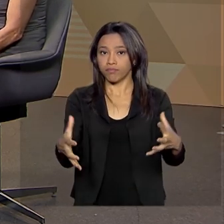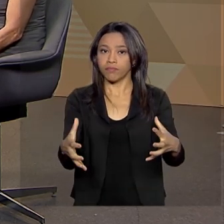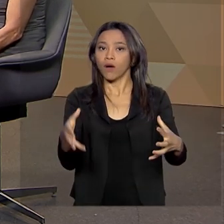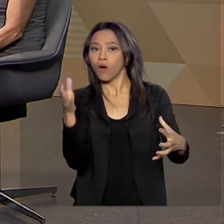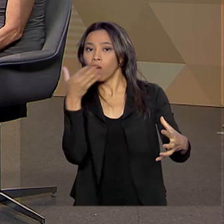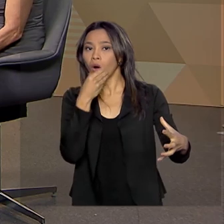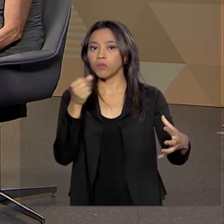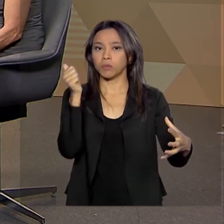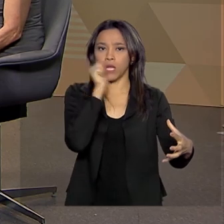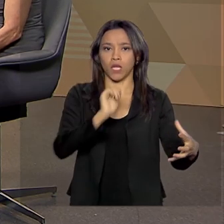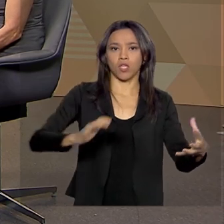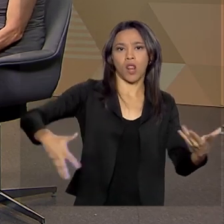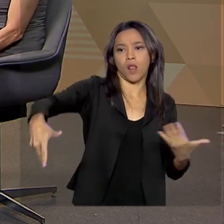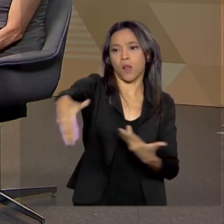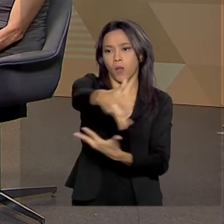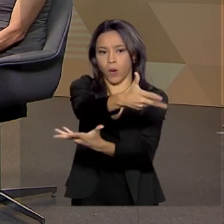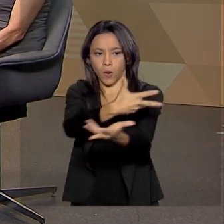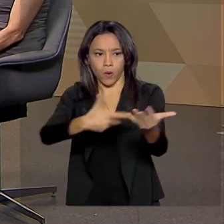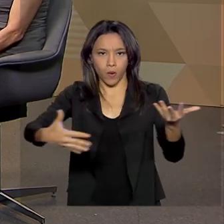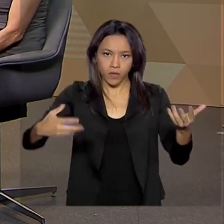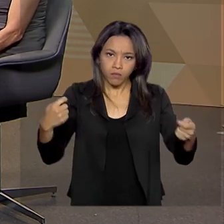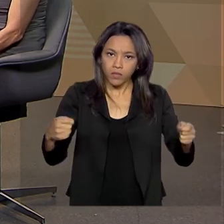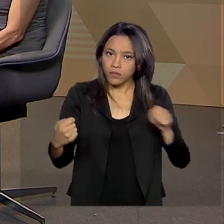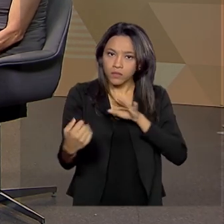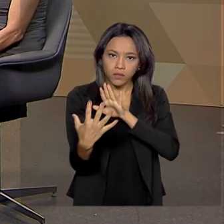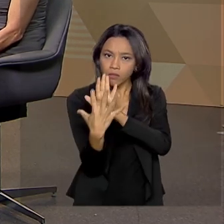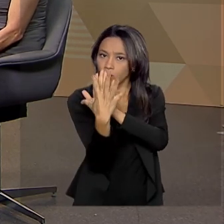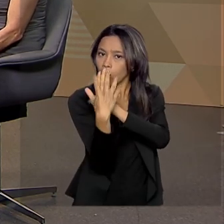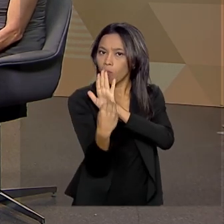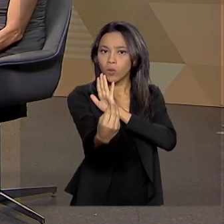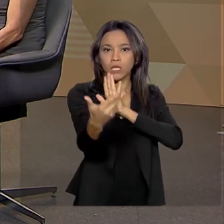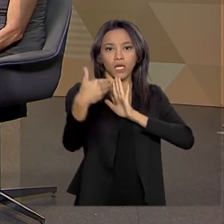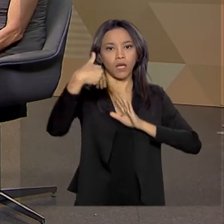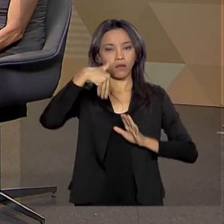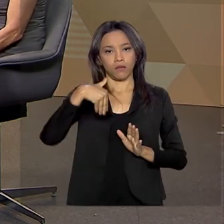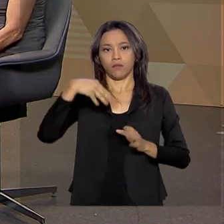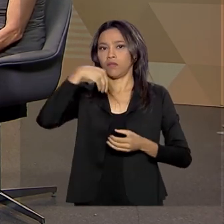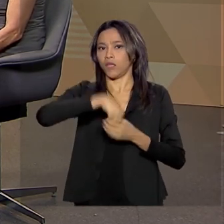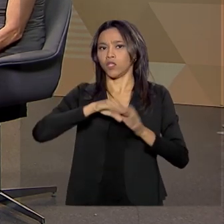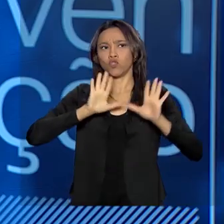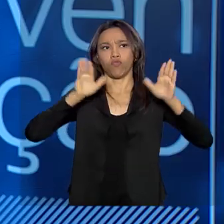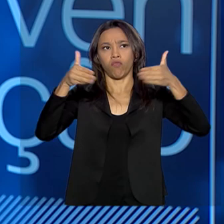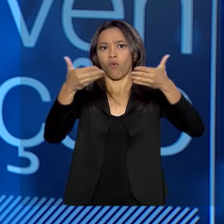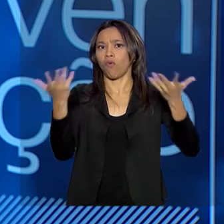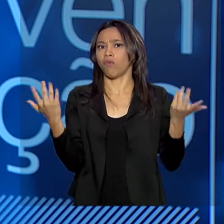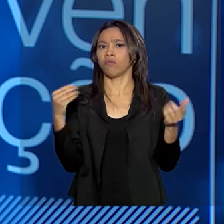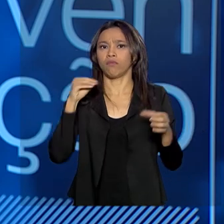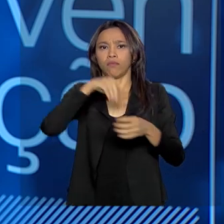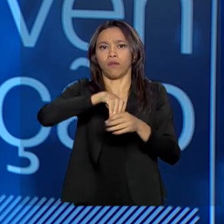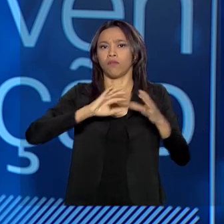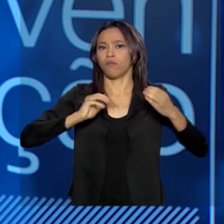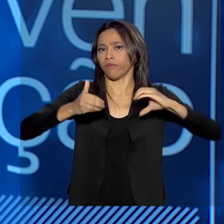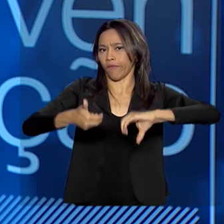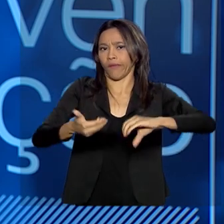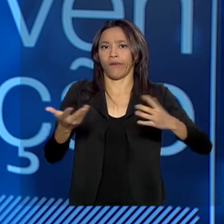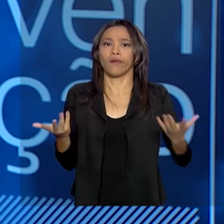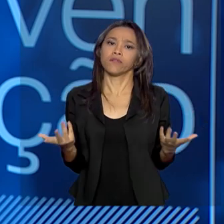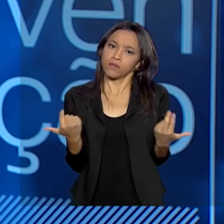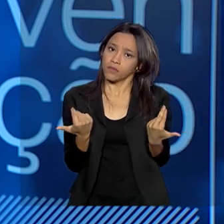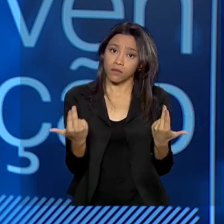assim precisa ser espelhada nos seus diversos foros, principalmente no parlamento, falando